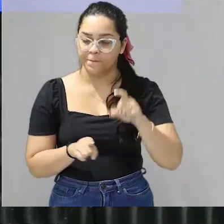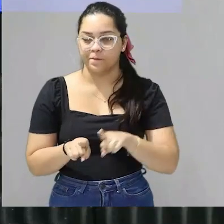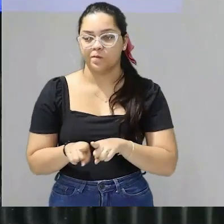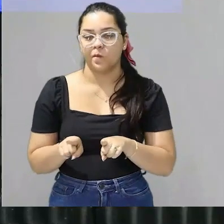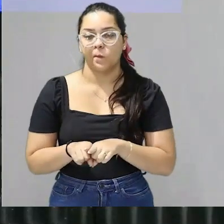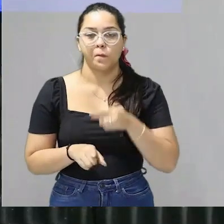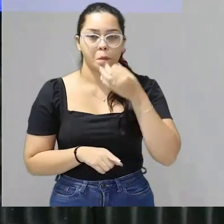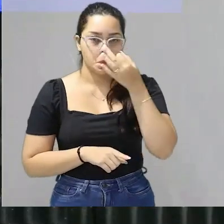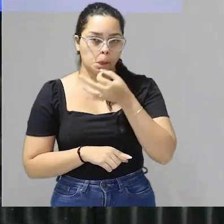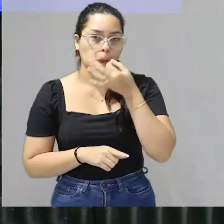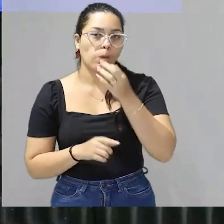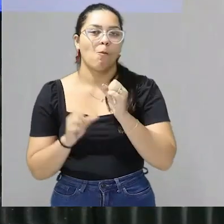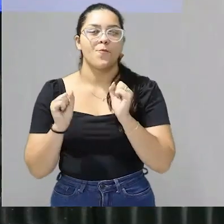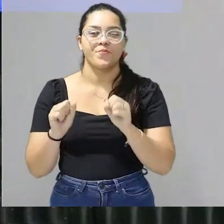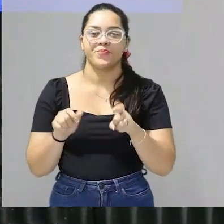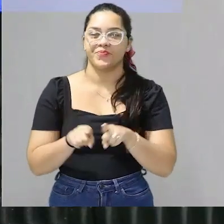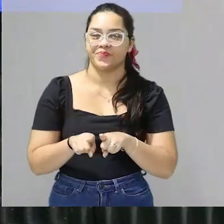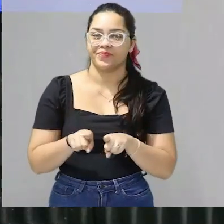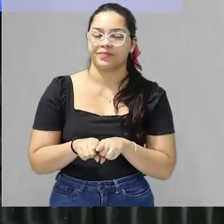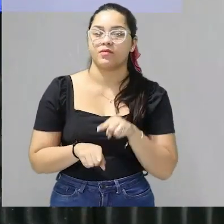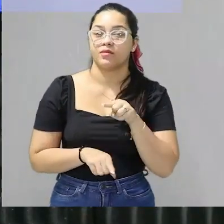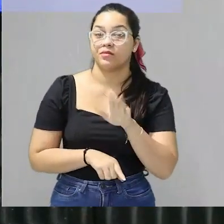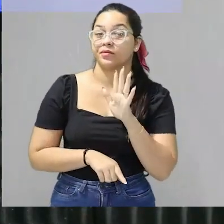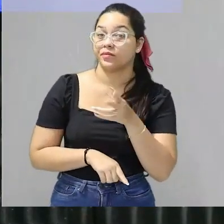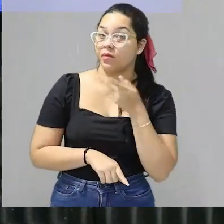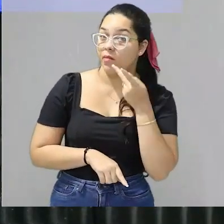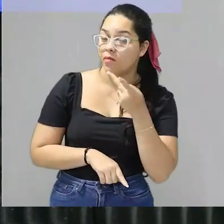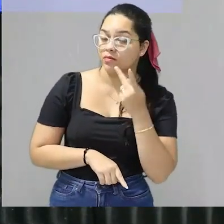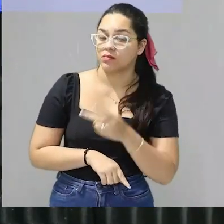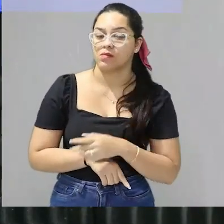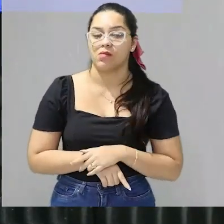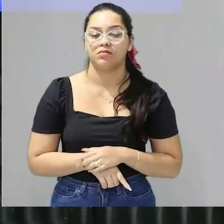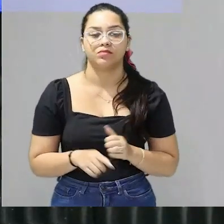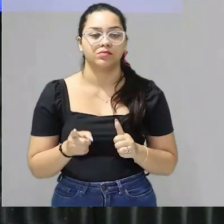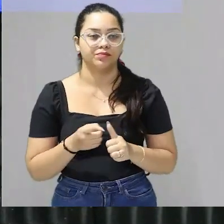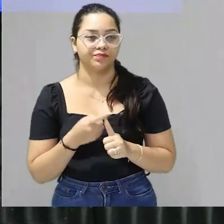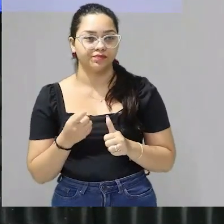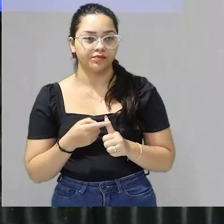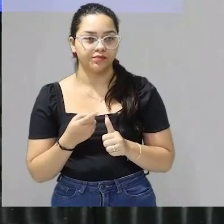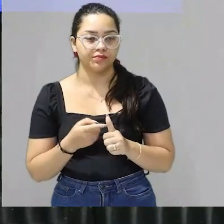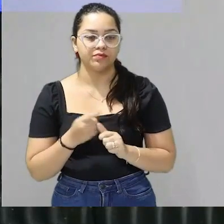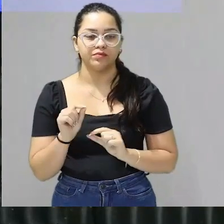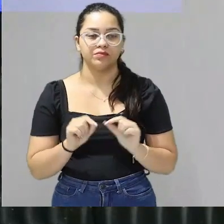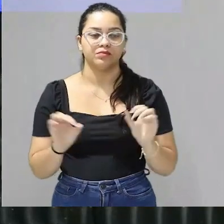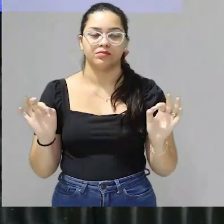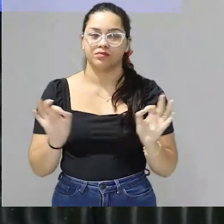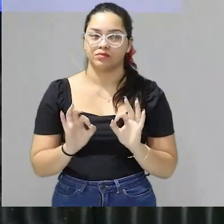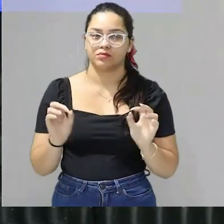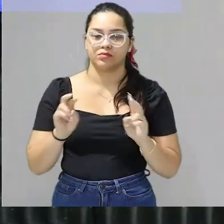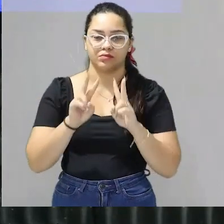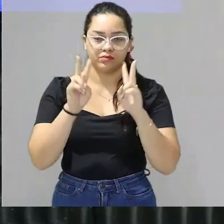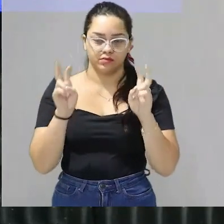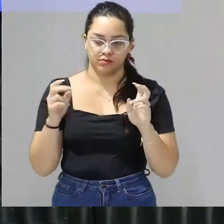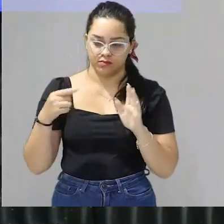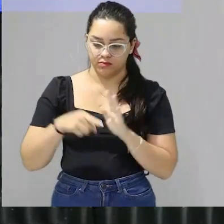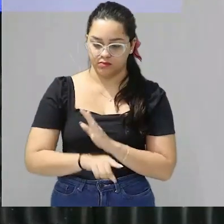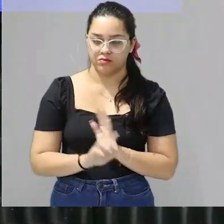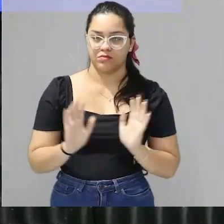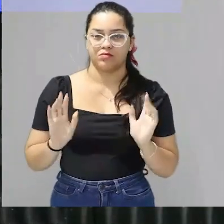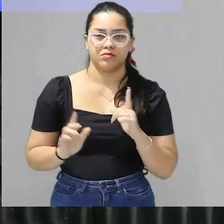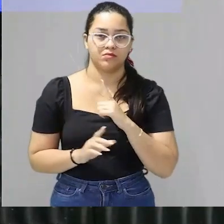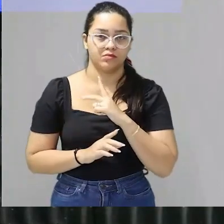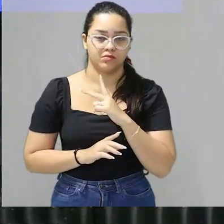argumentos que possa comprovar aquilo que você está falando então primeira dica nada de tese muito pessoal